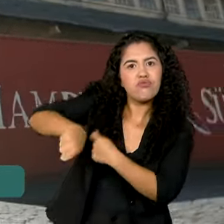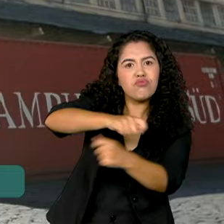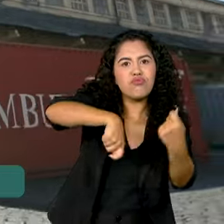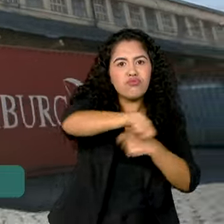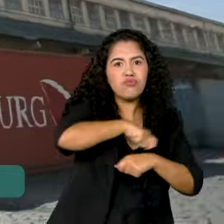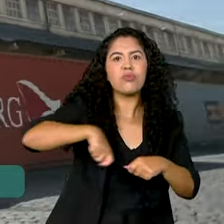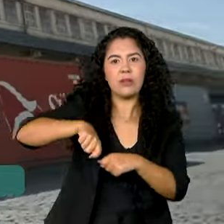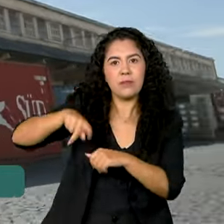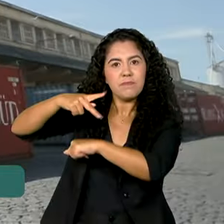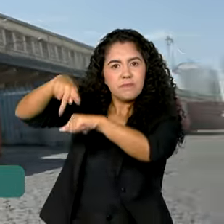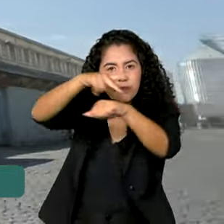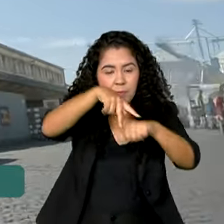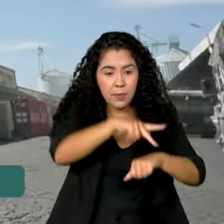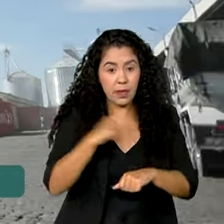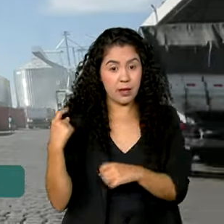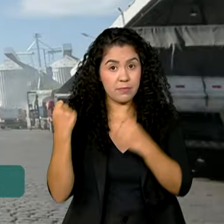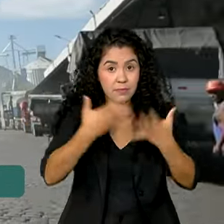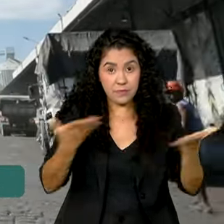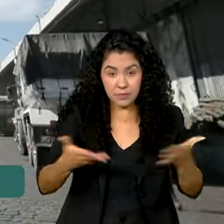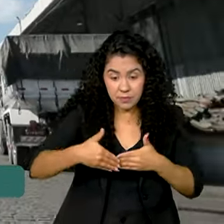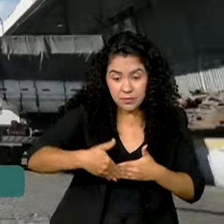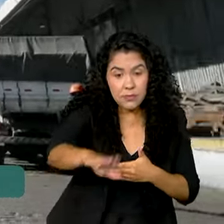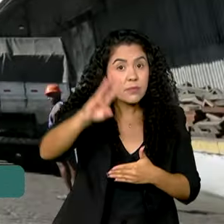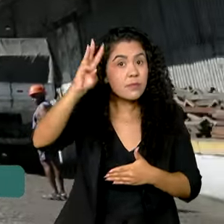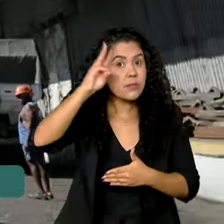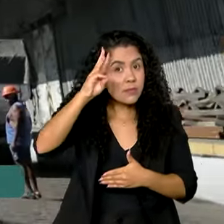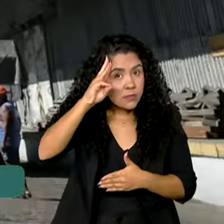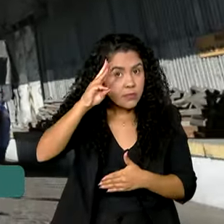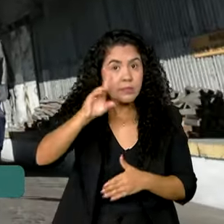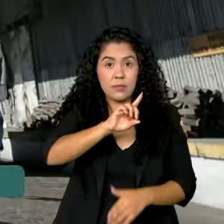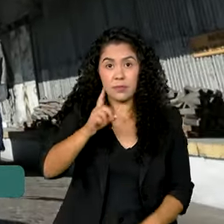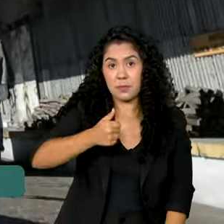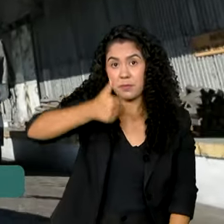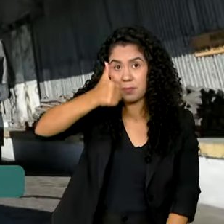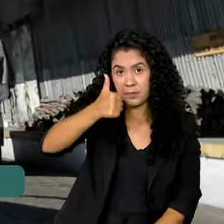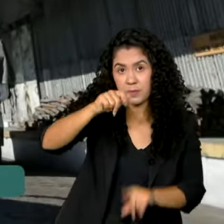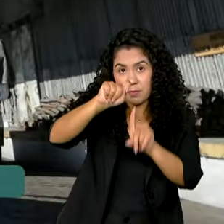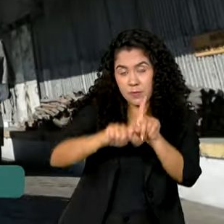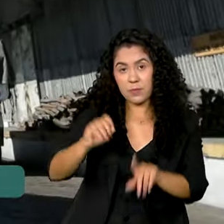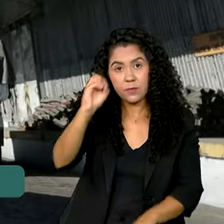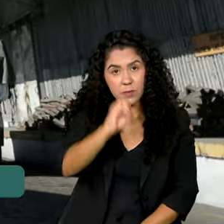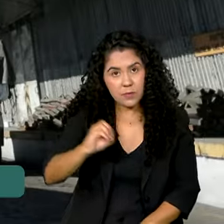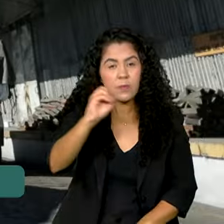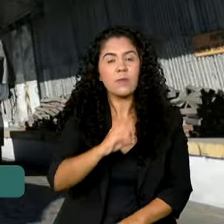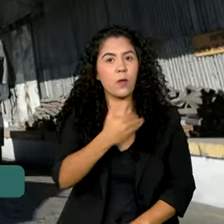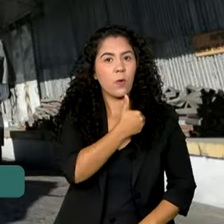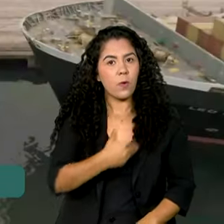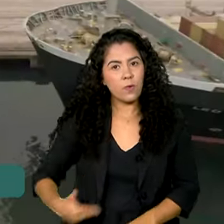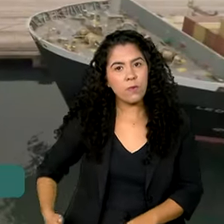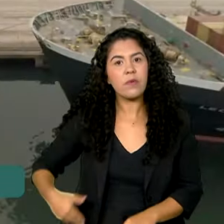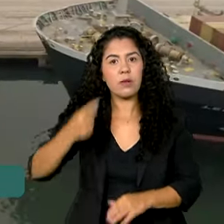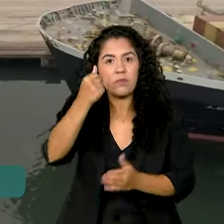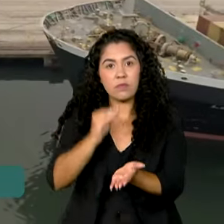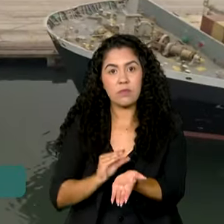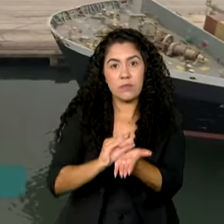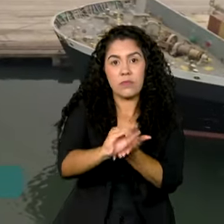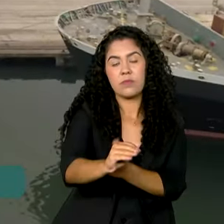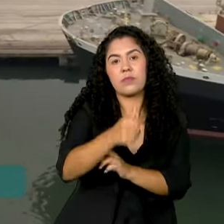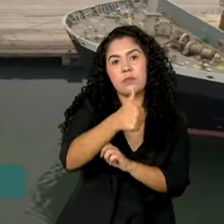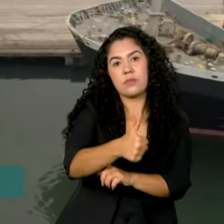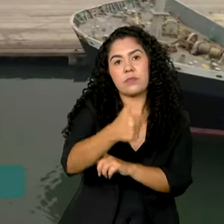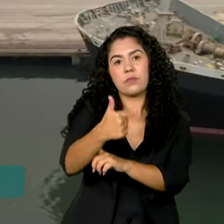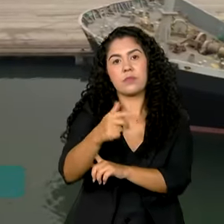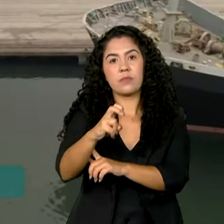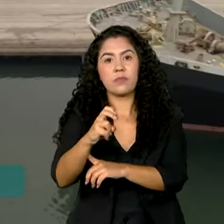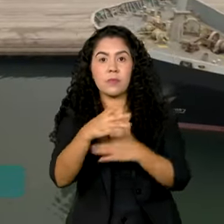sistemática que entra em vigor nesta terça-feira, 1º de outubro, o governo estima o incremento de 125 bilhões de